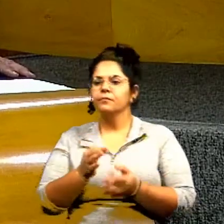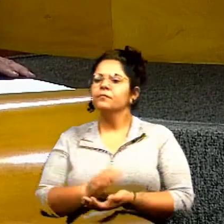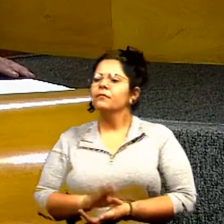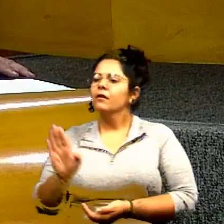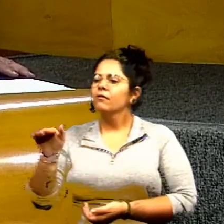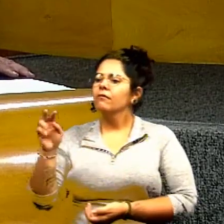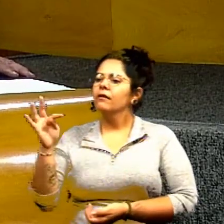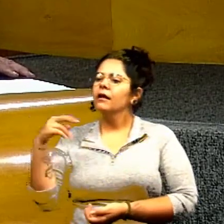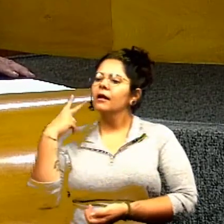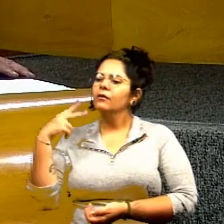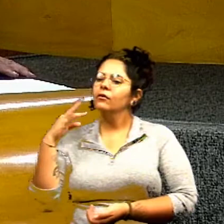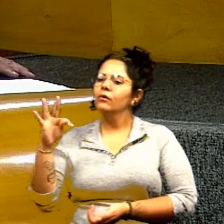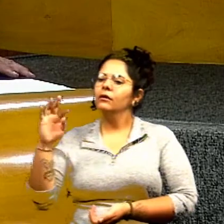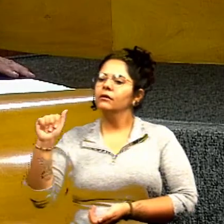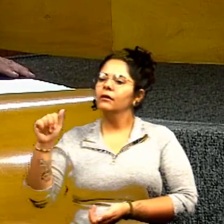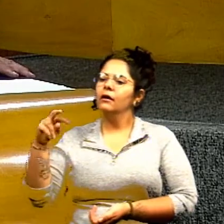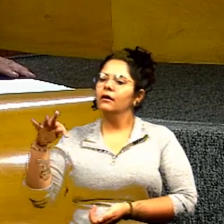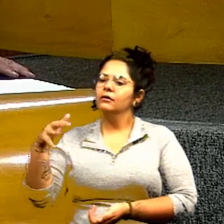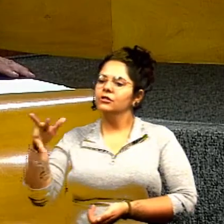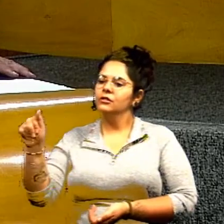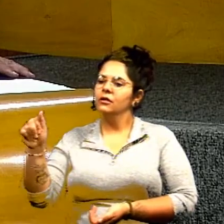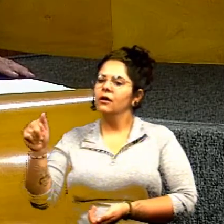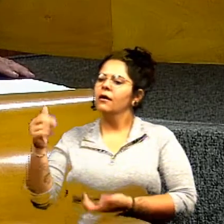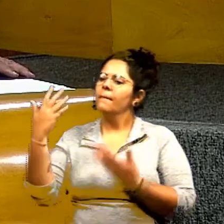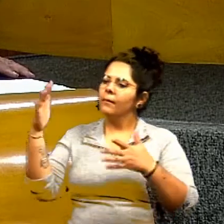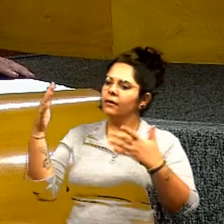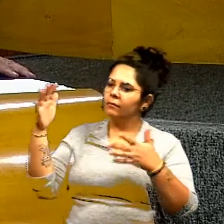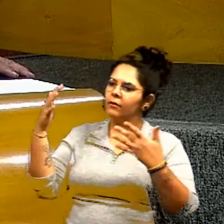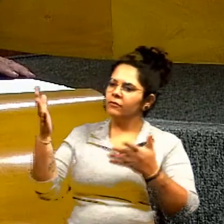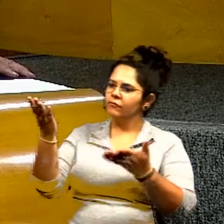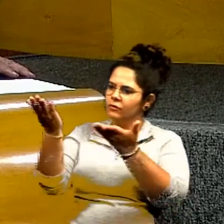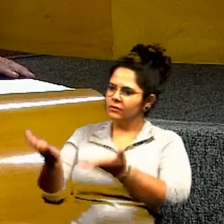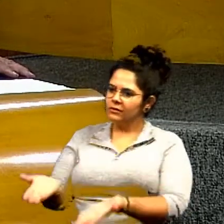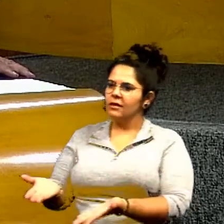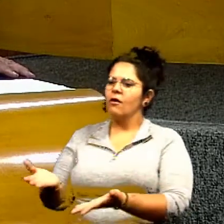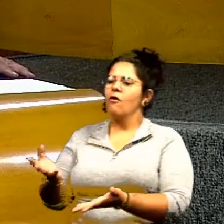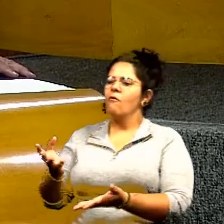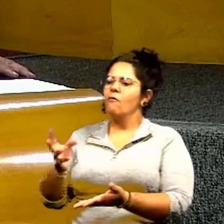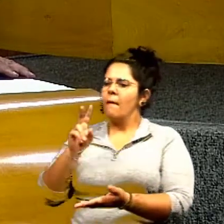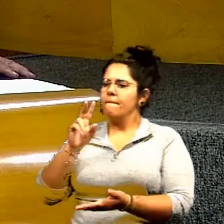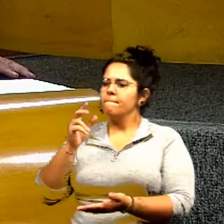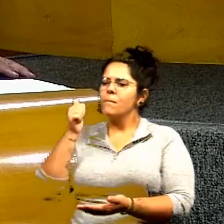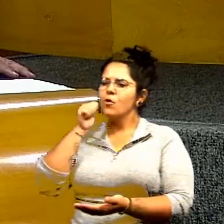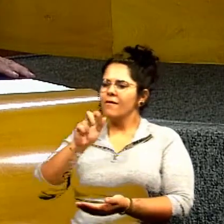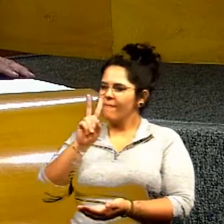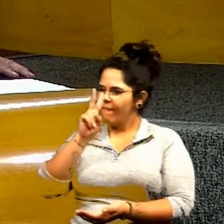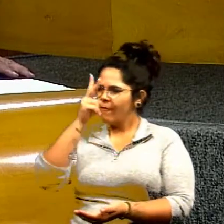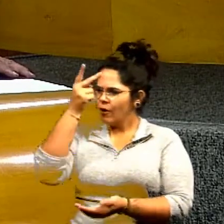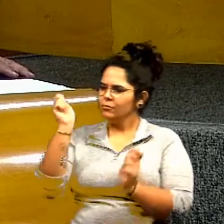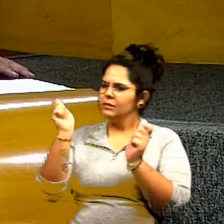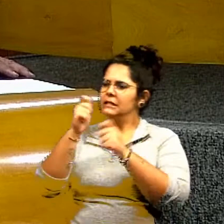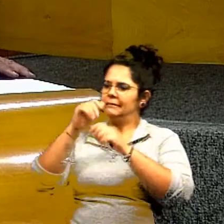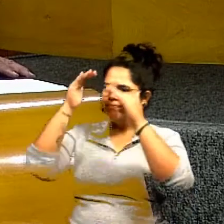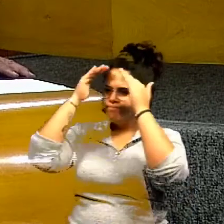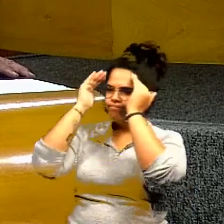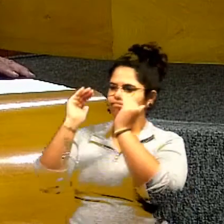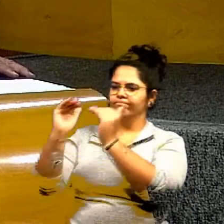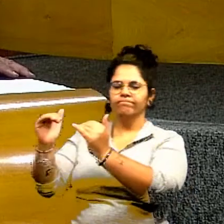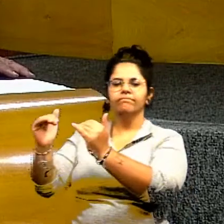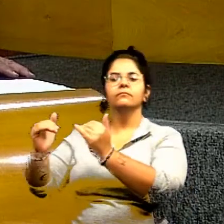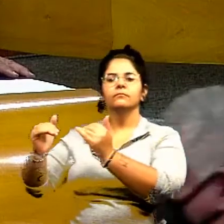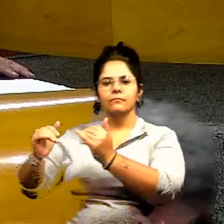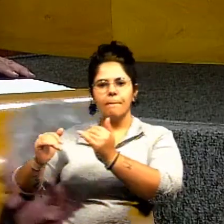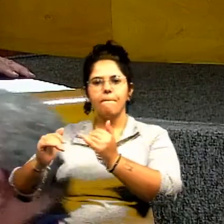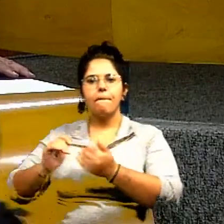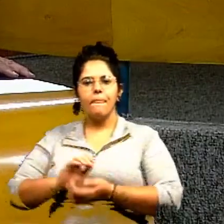parabenizar você. você é uma guerreira e merece o meu respeito. E todos aqueles que votaram comigo para